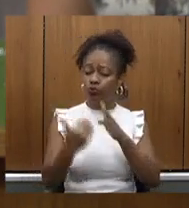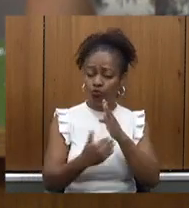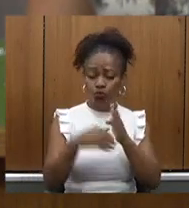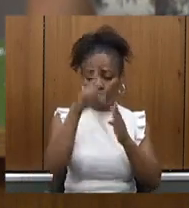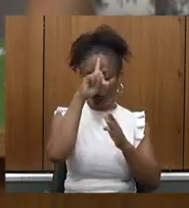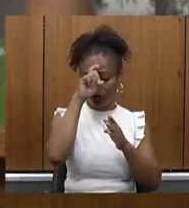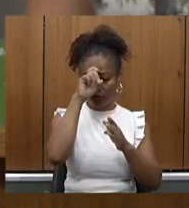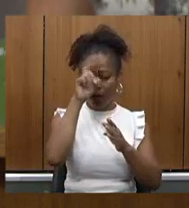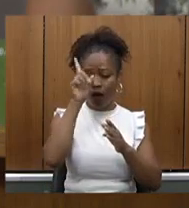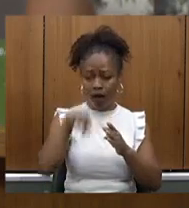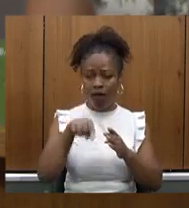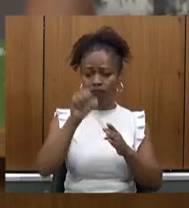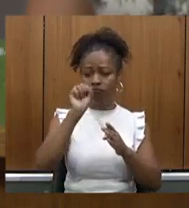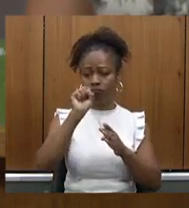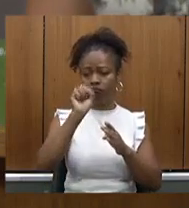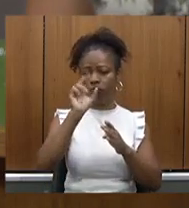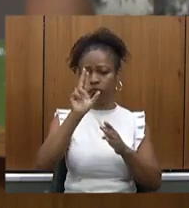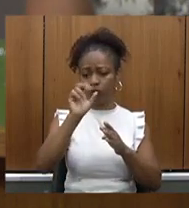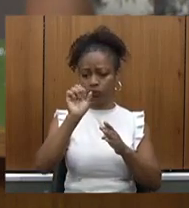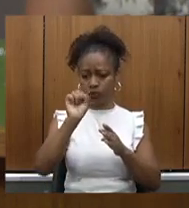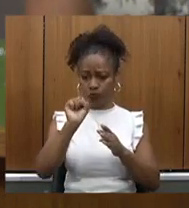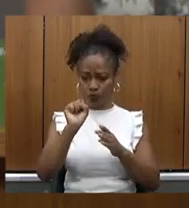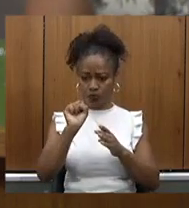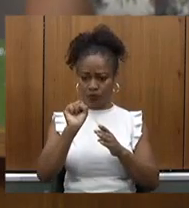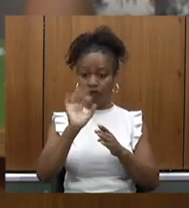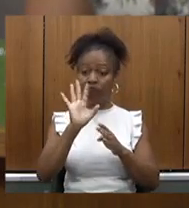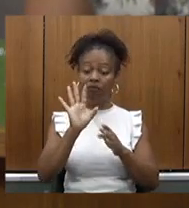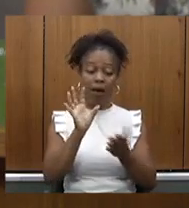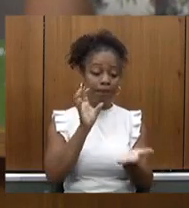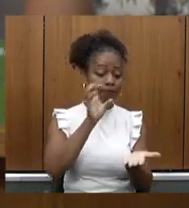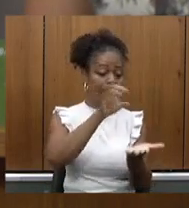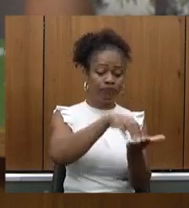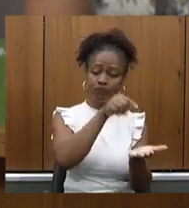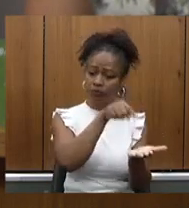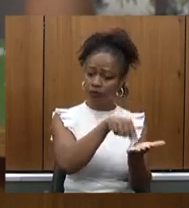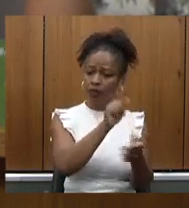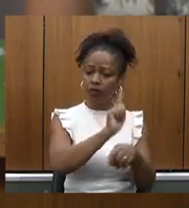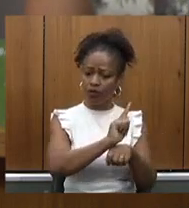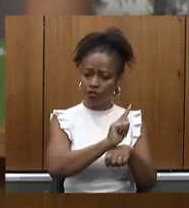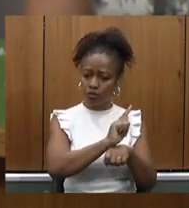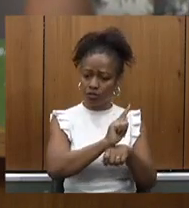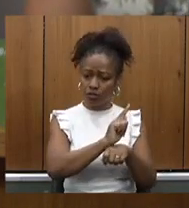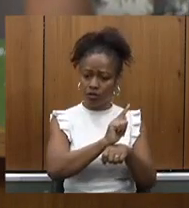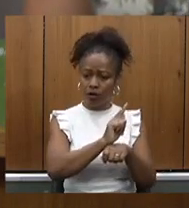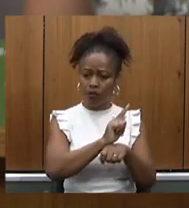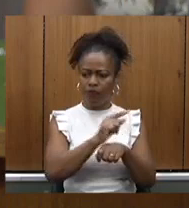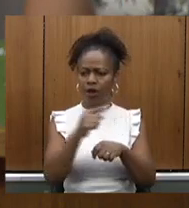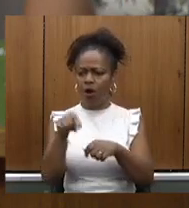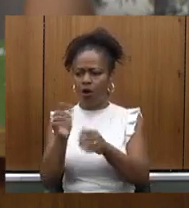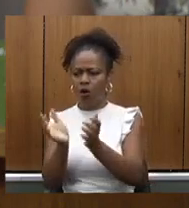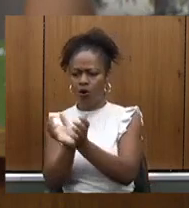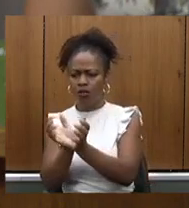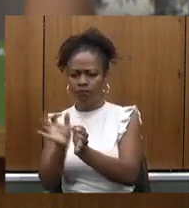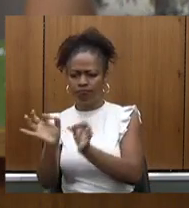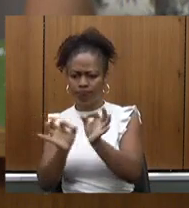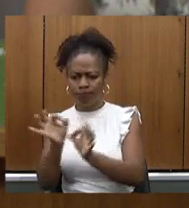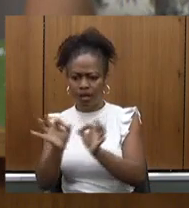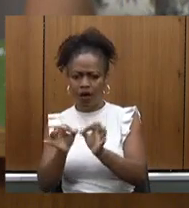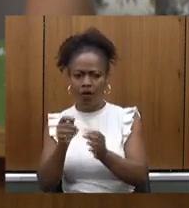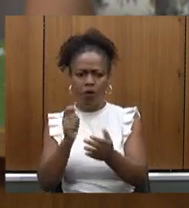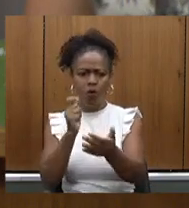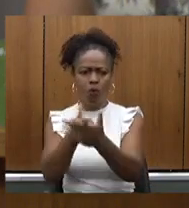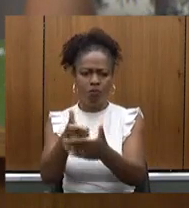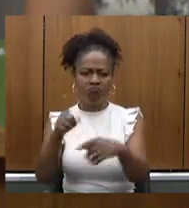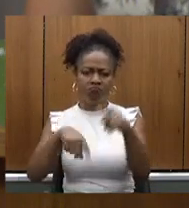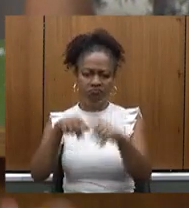SUS só que descentraliza a gestão uma organização social faz a compra de medicamento a manutenção do